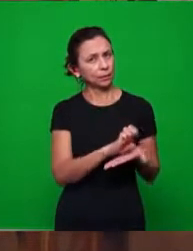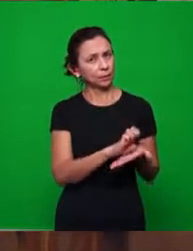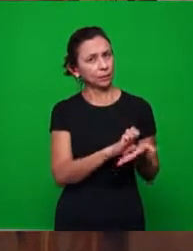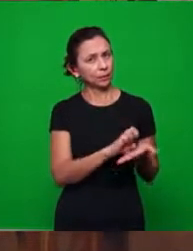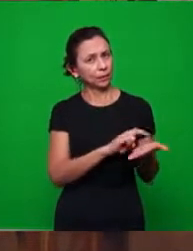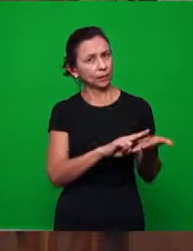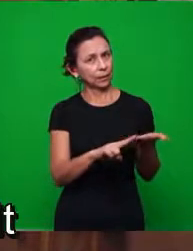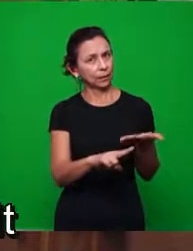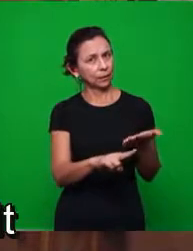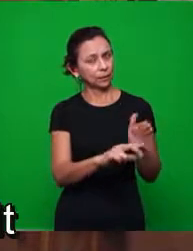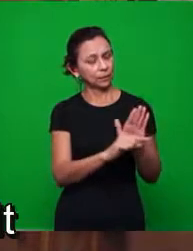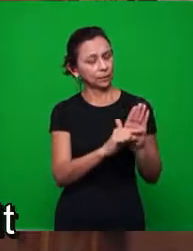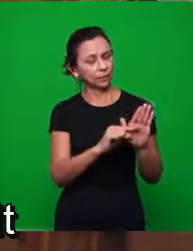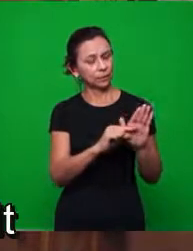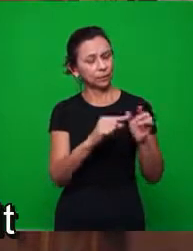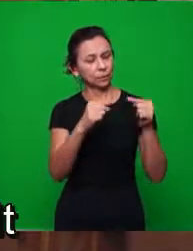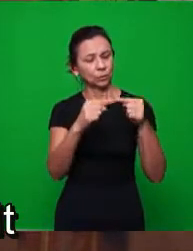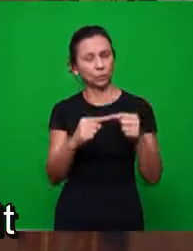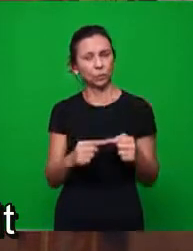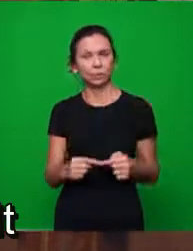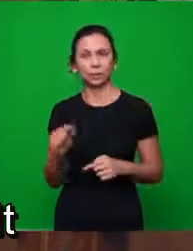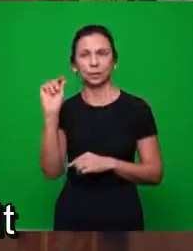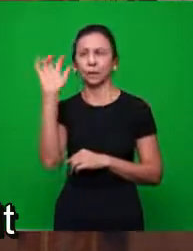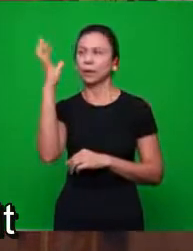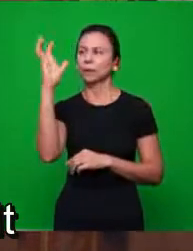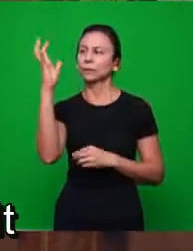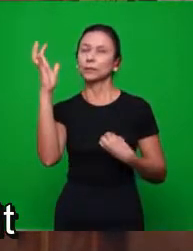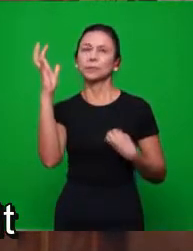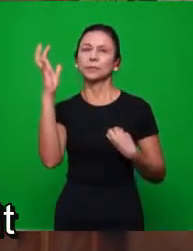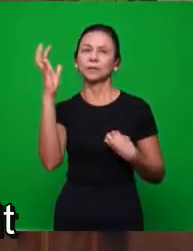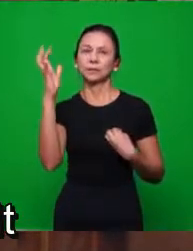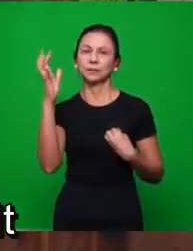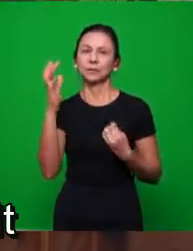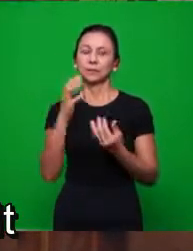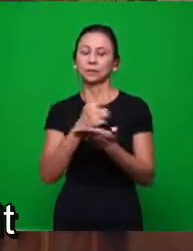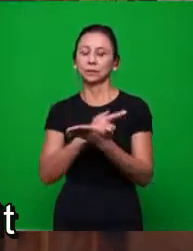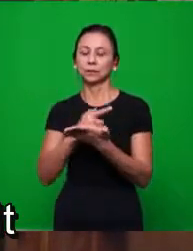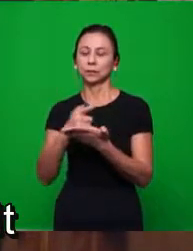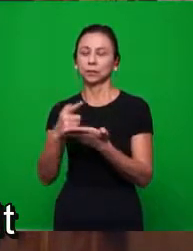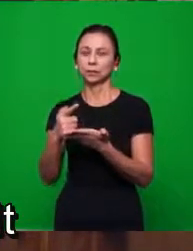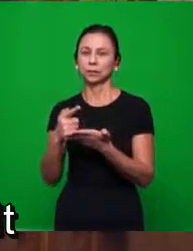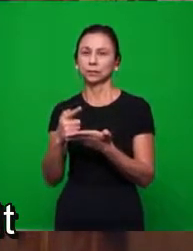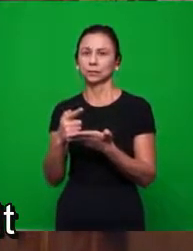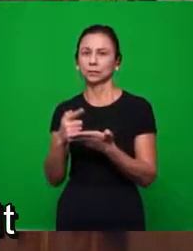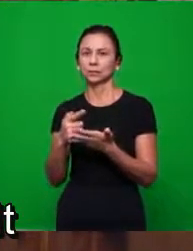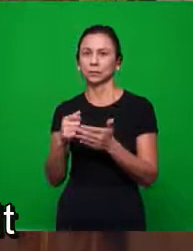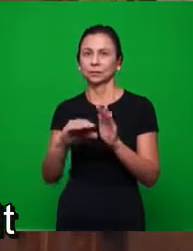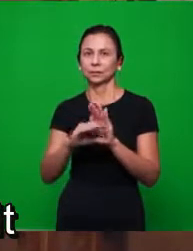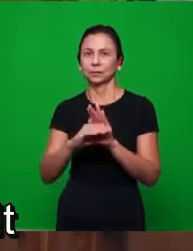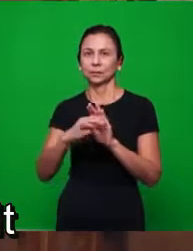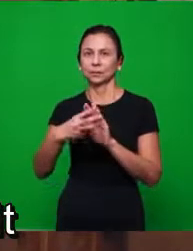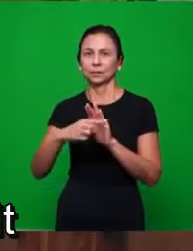referência à árvore da vida? Em Gênesis 3,24.